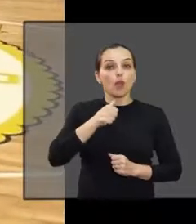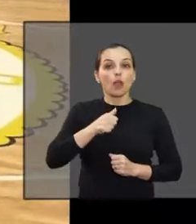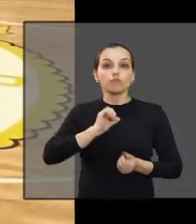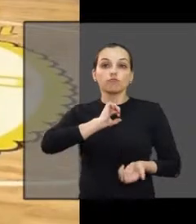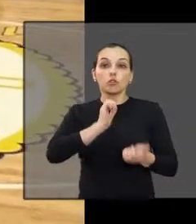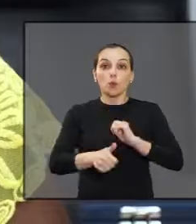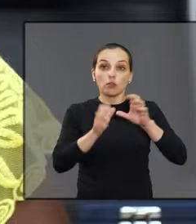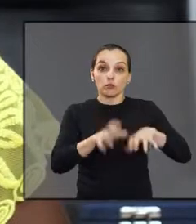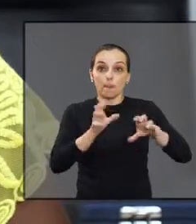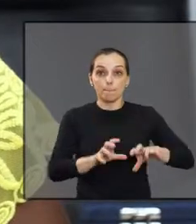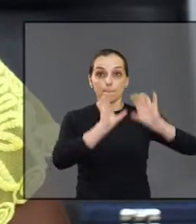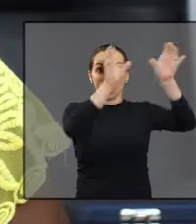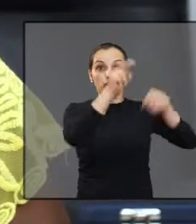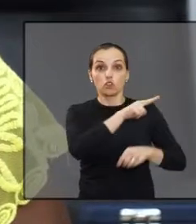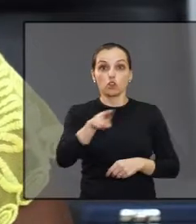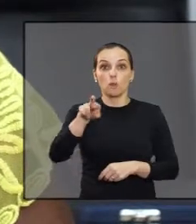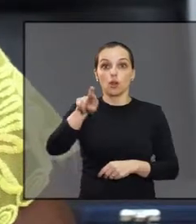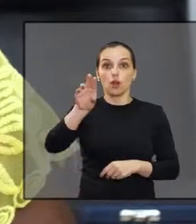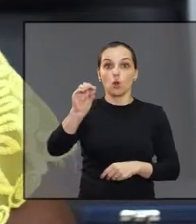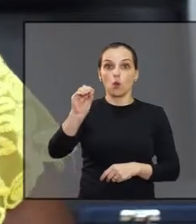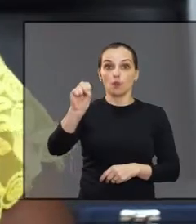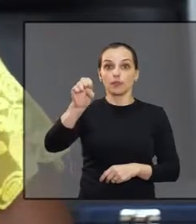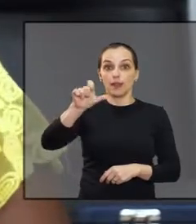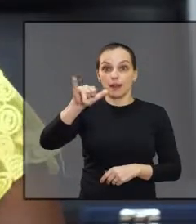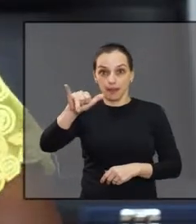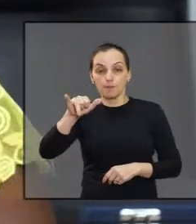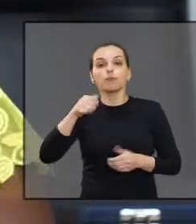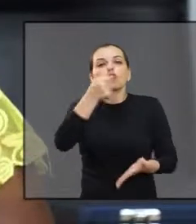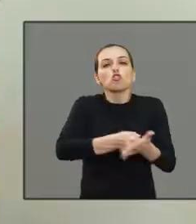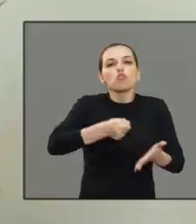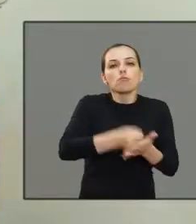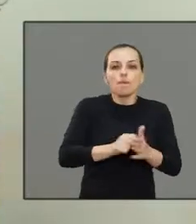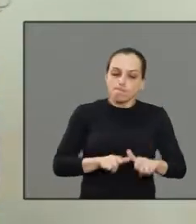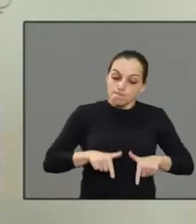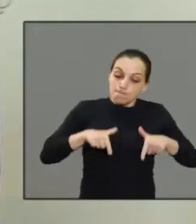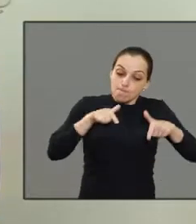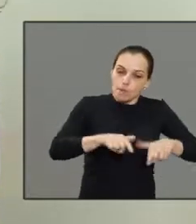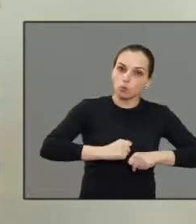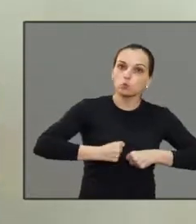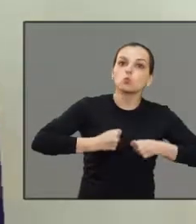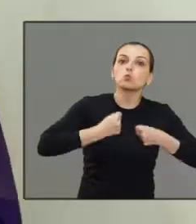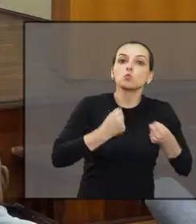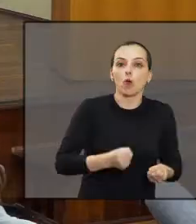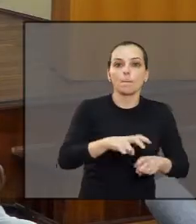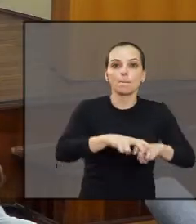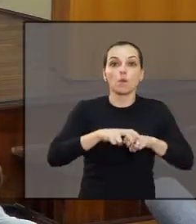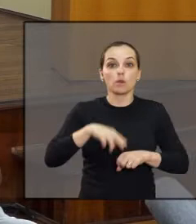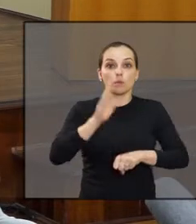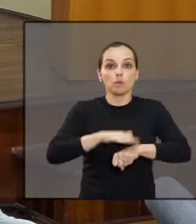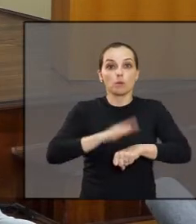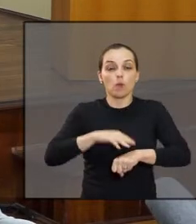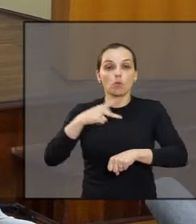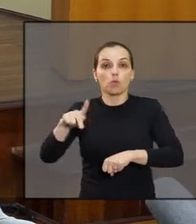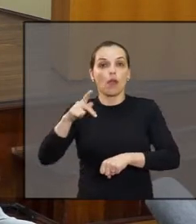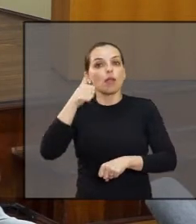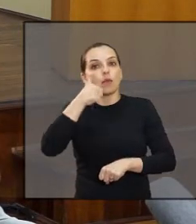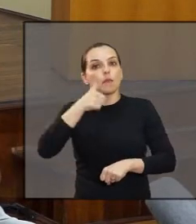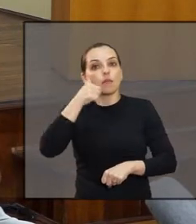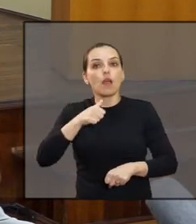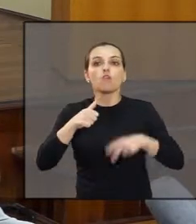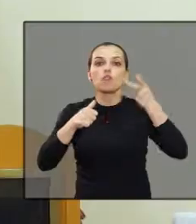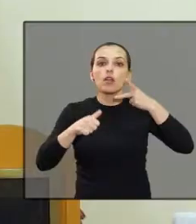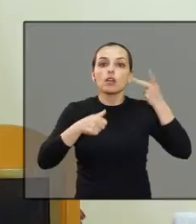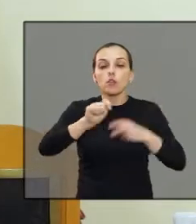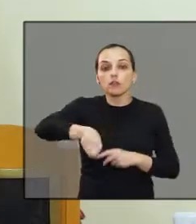dedicação e perseverança motivaram a indicação da vereadora Tainara Faria, a mesa diretora da Câmara